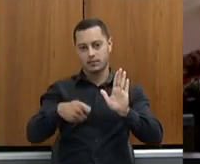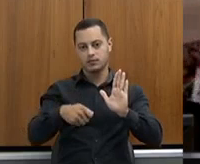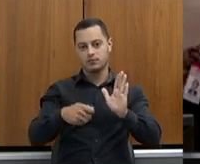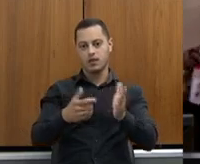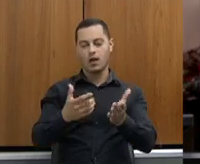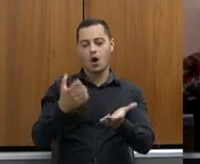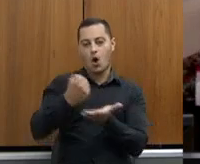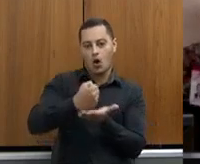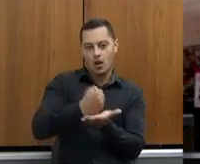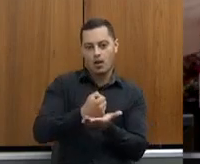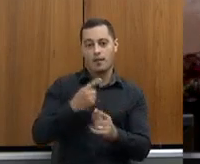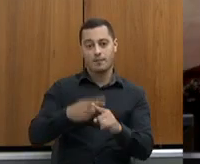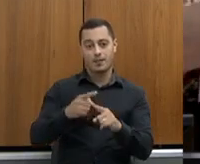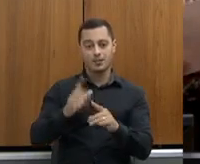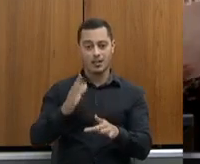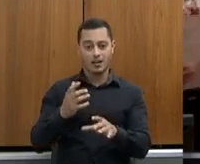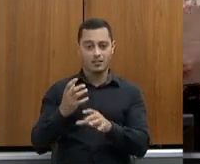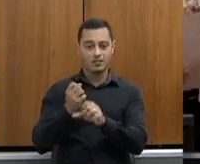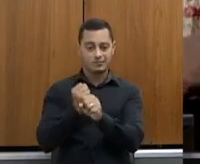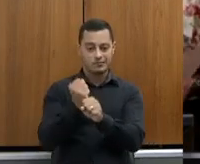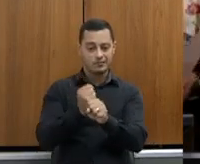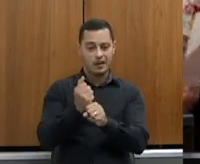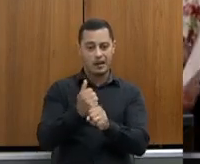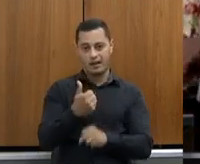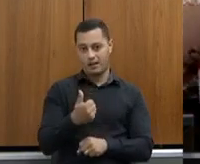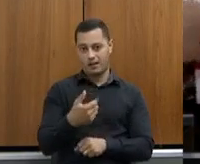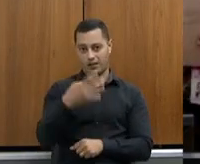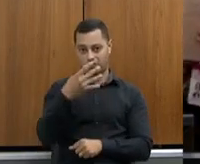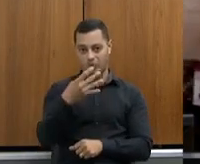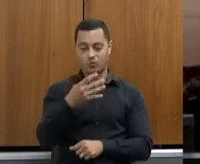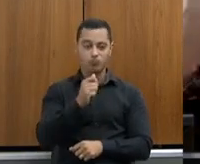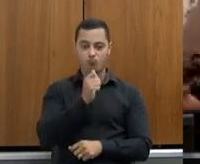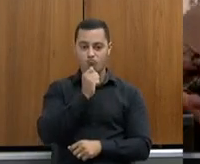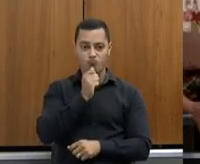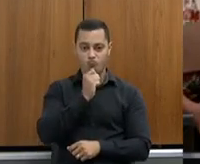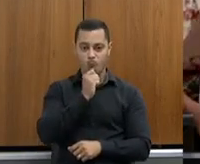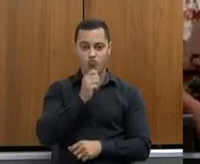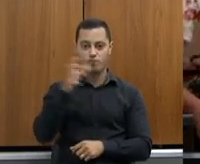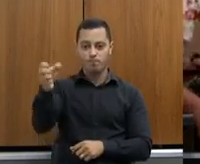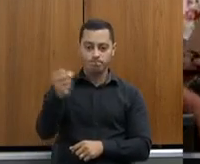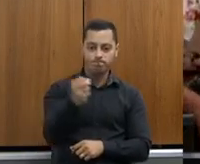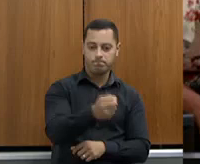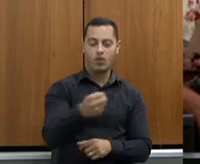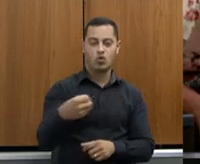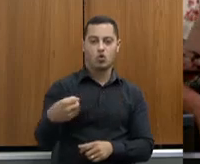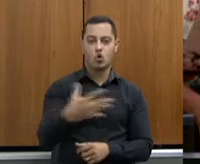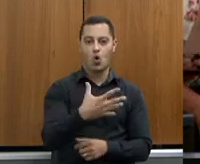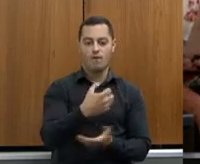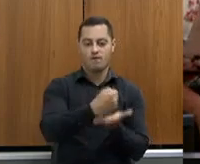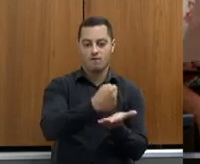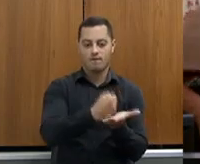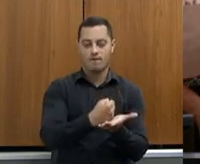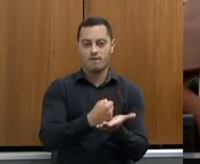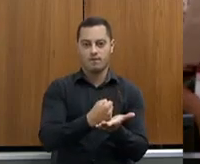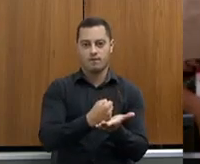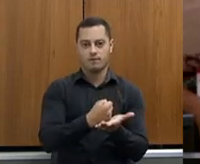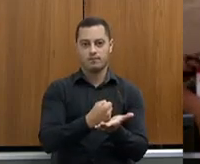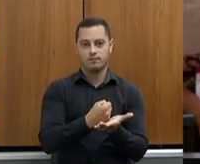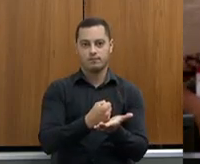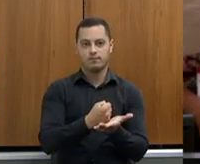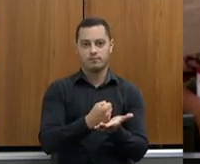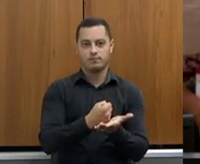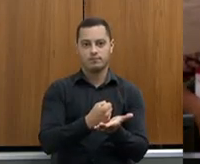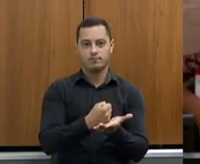nós estávamos há 14 anos sem poder colocar gente nova lá dentro. É muito tempo, é muito tempo, não tem ninguém que resiste.